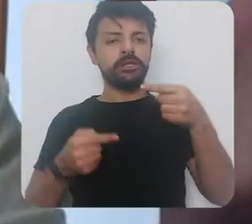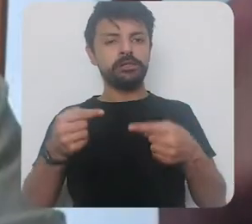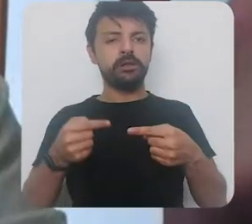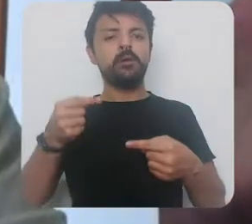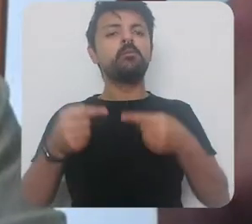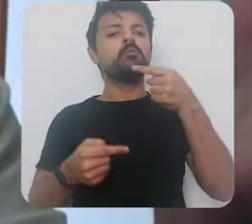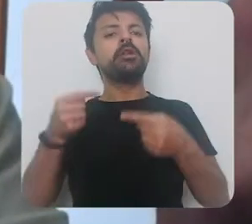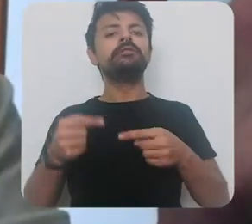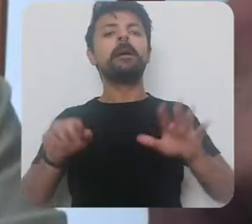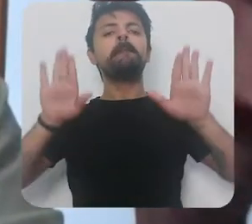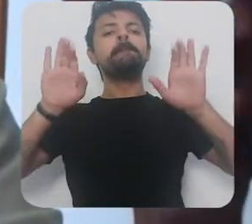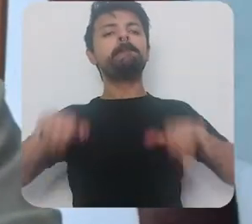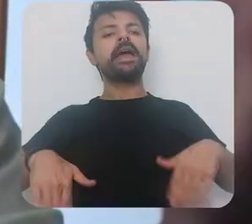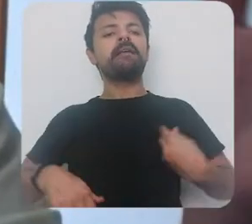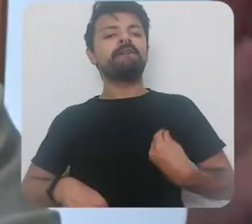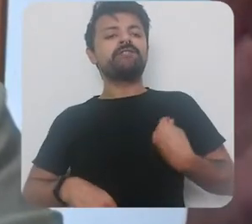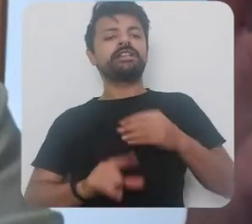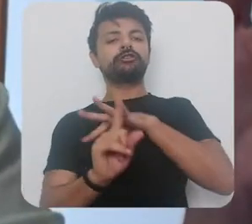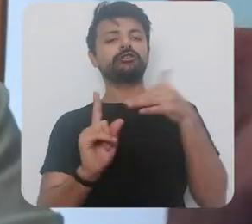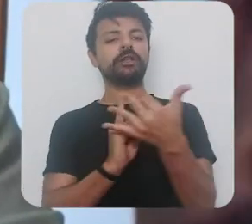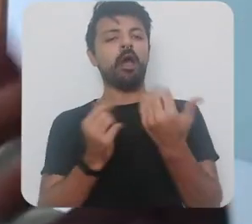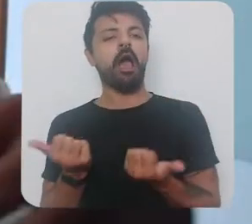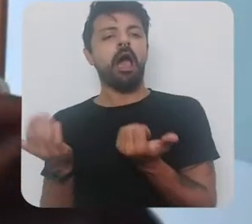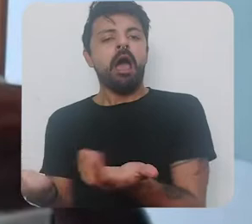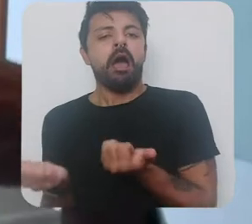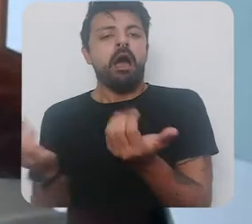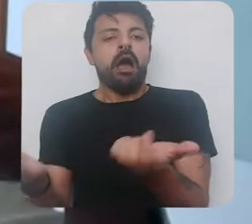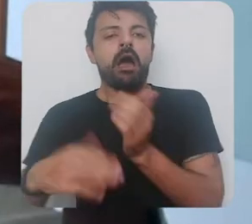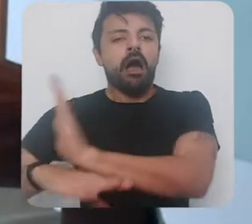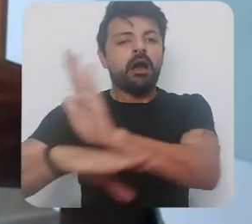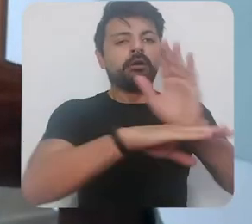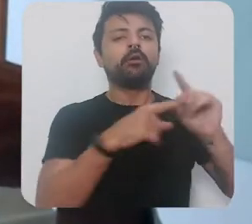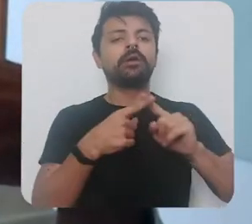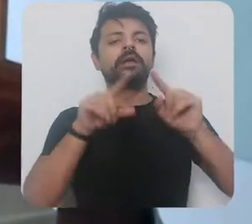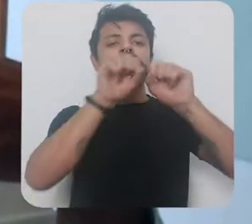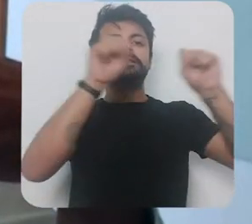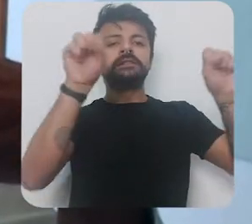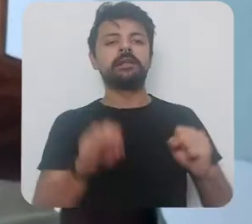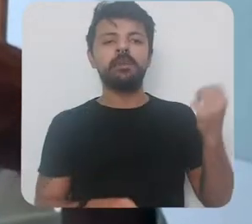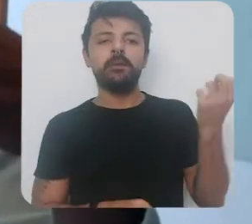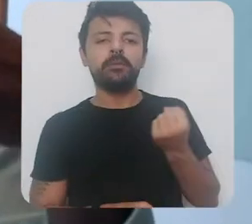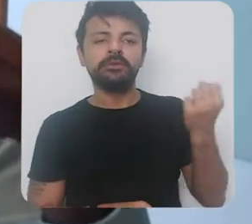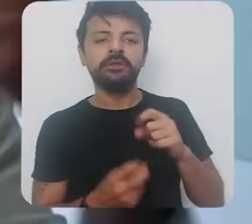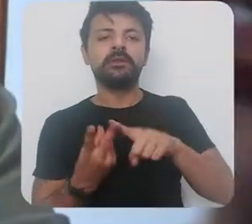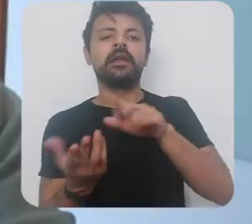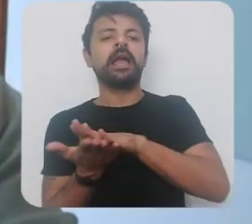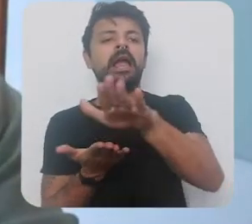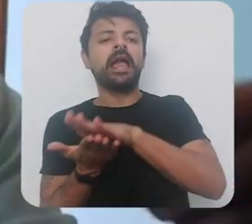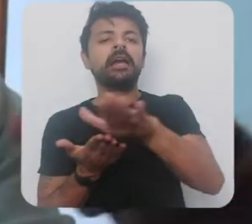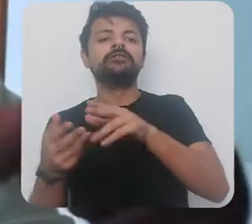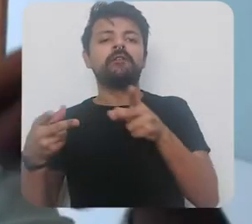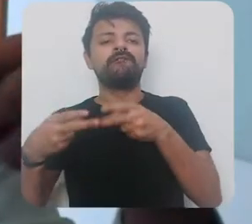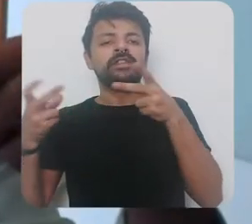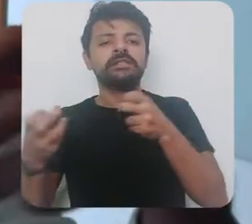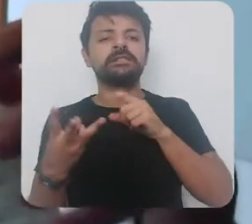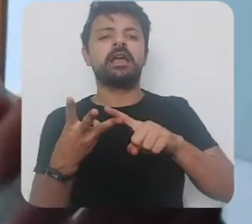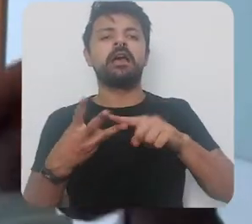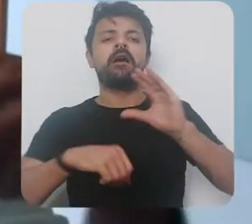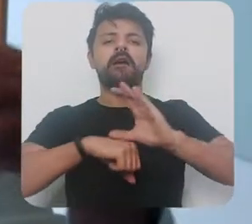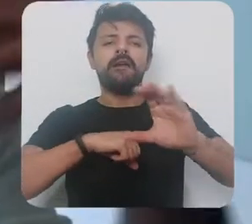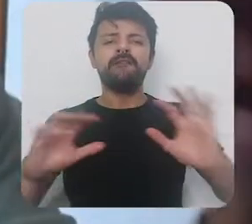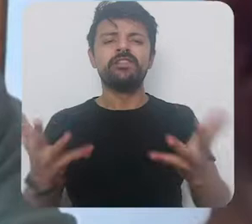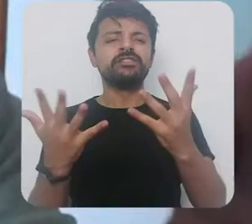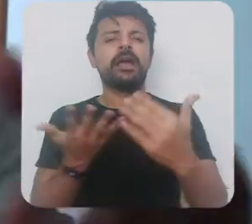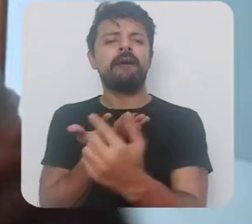hoje a gente chama de políticas de bem-estar social com sistemas previdenciários gastos fiscais investimentos